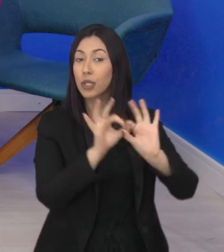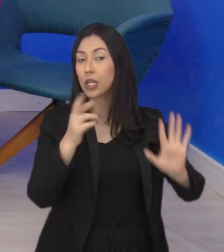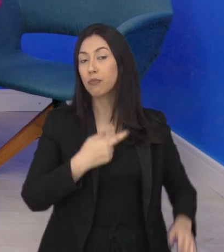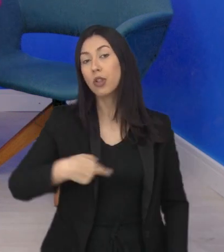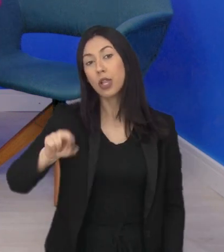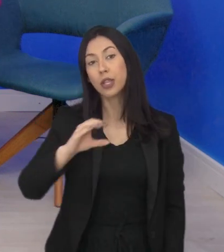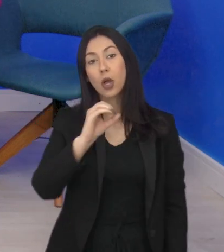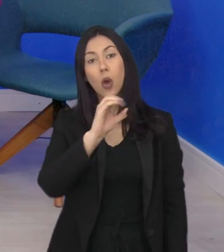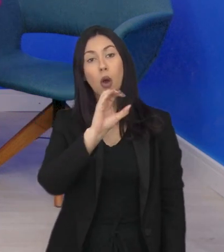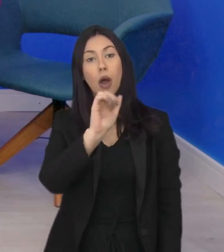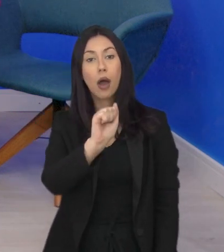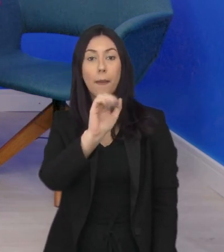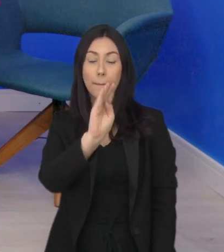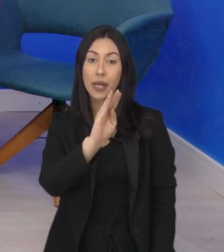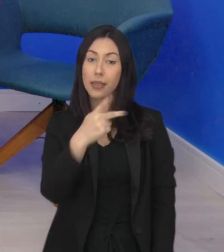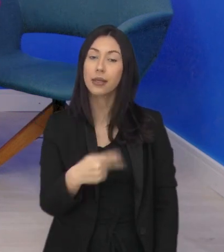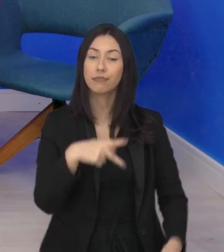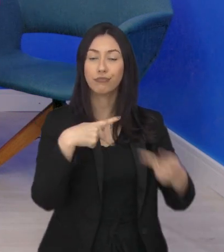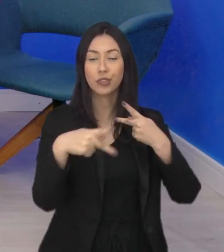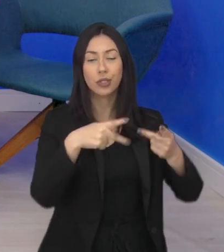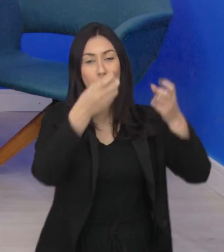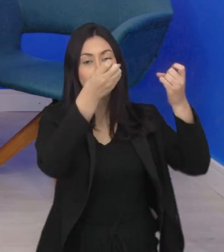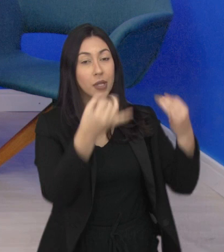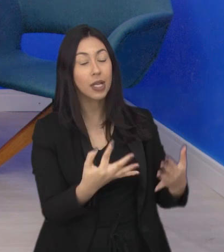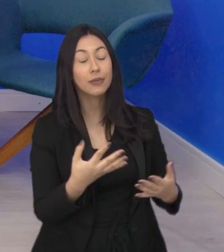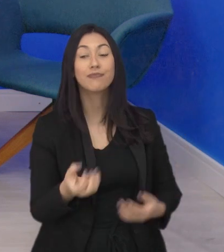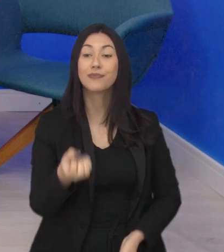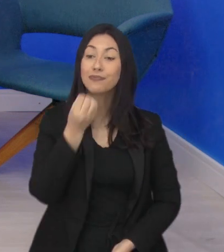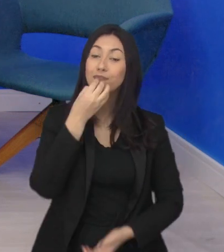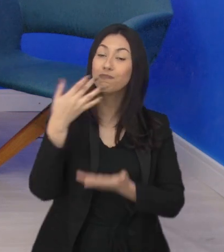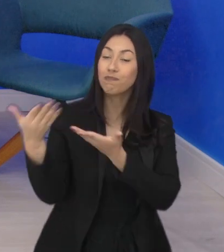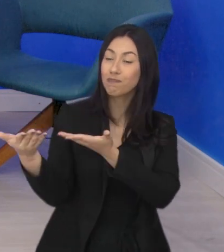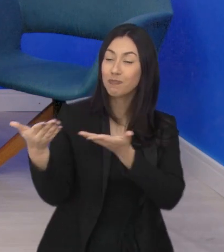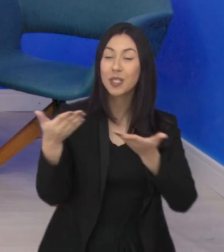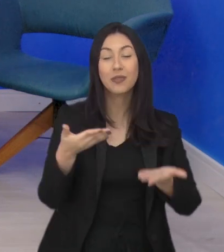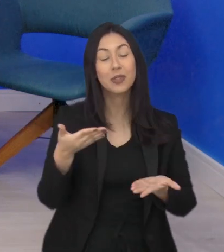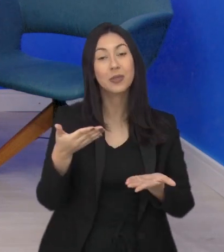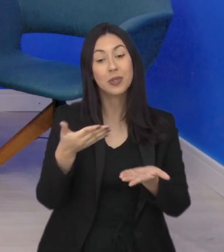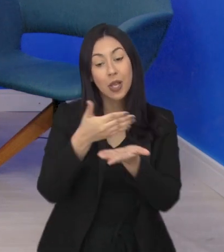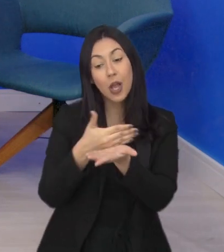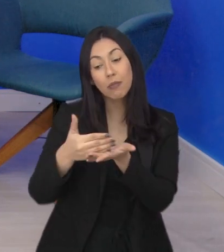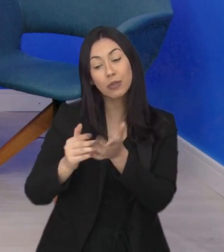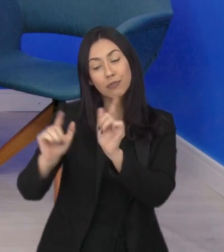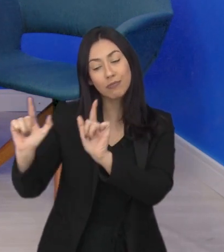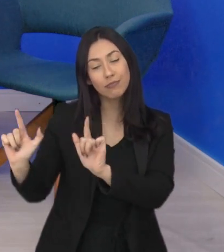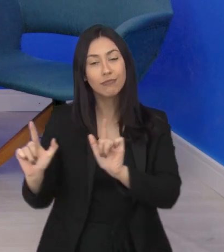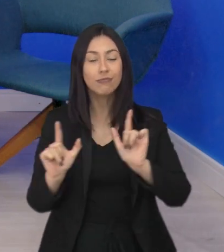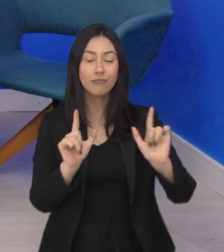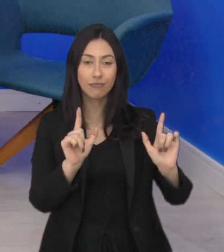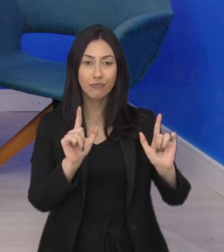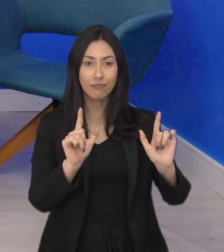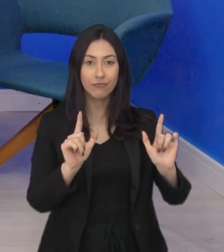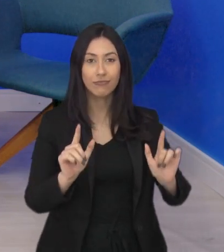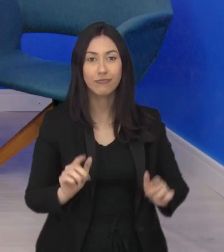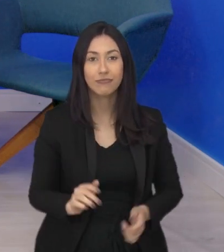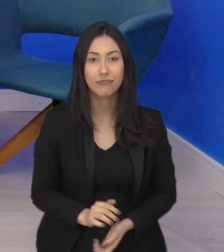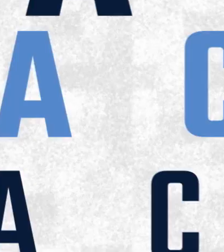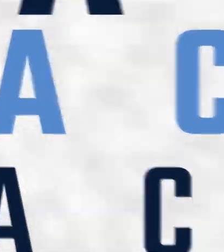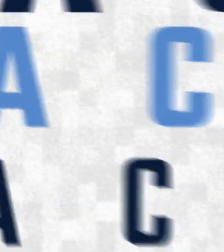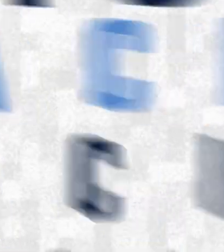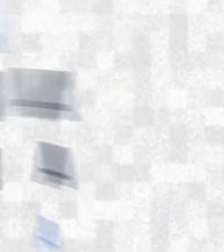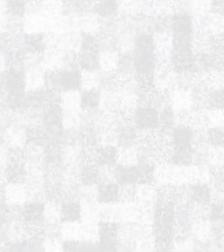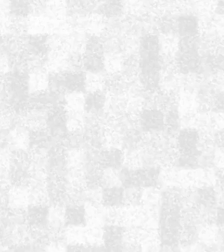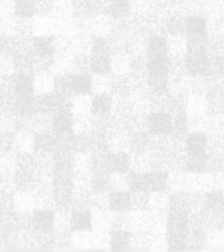da OAB de São José para falar sobre o assunto. Sejam muito bem-vindos. Está começando o Sobre Política.